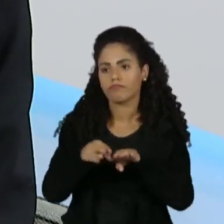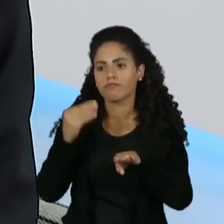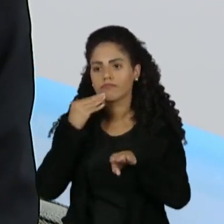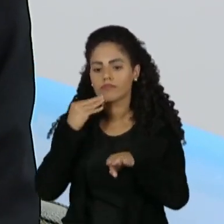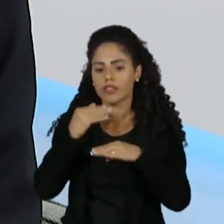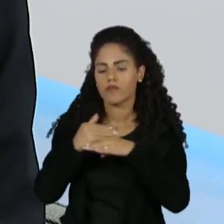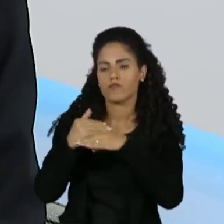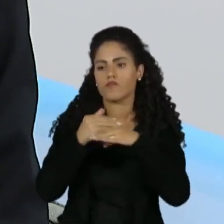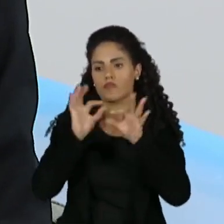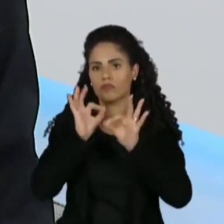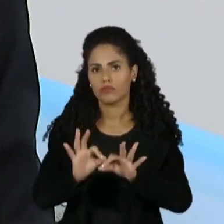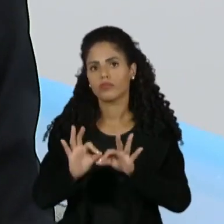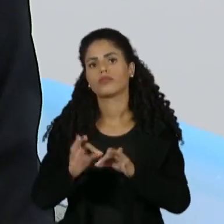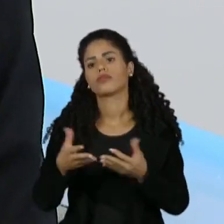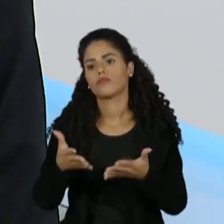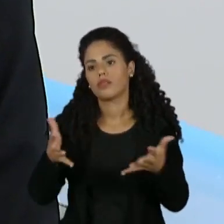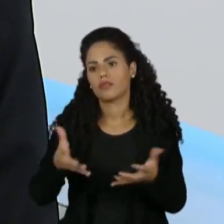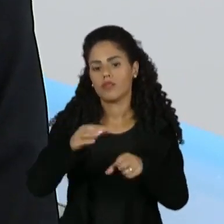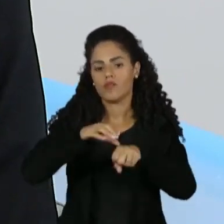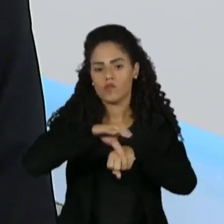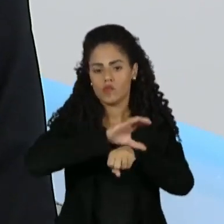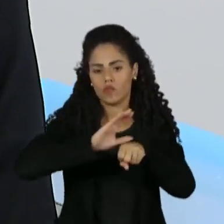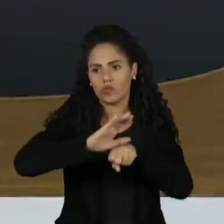confirmemos o que está constitucionalmente deliberado.